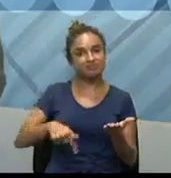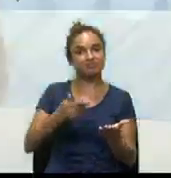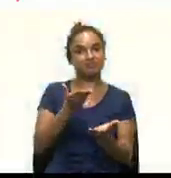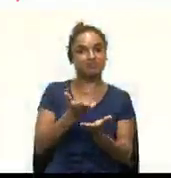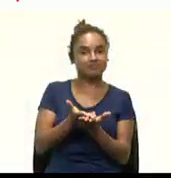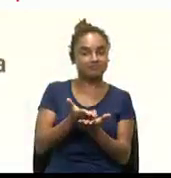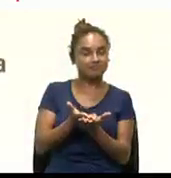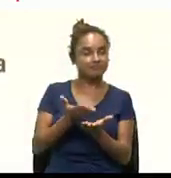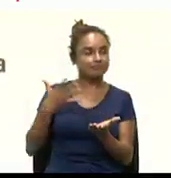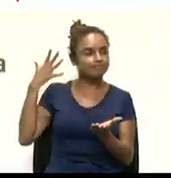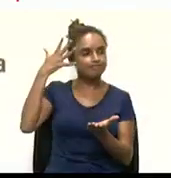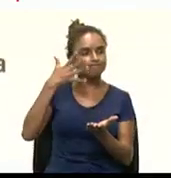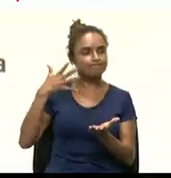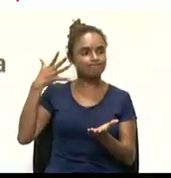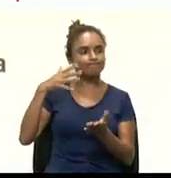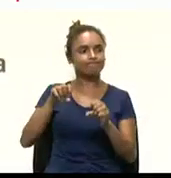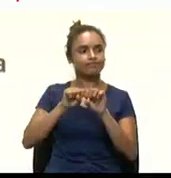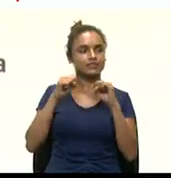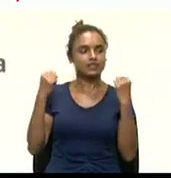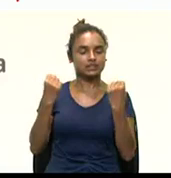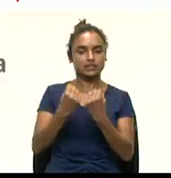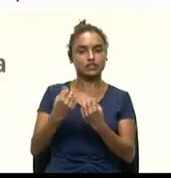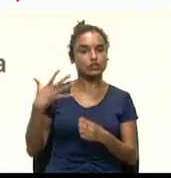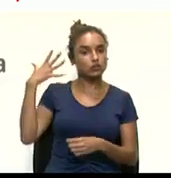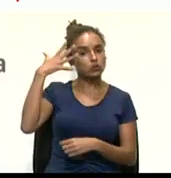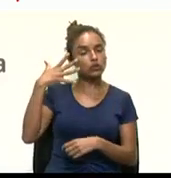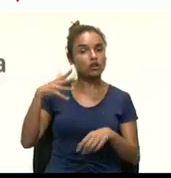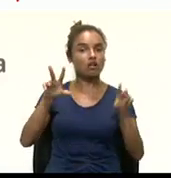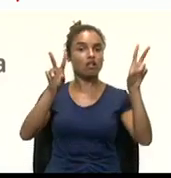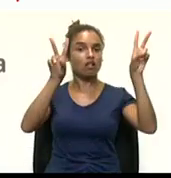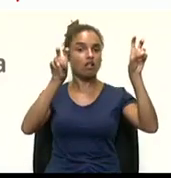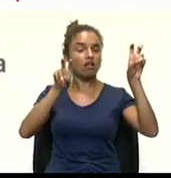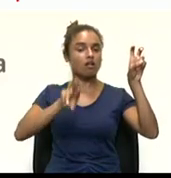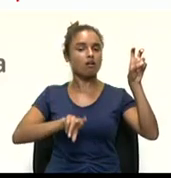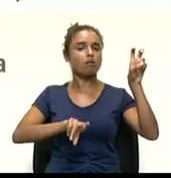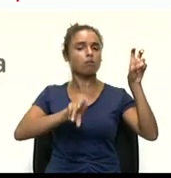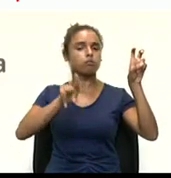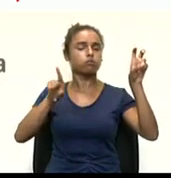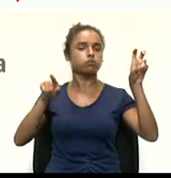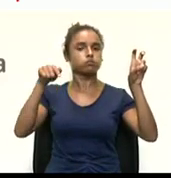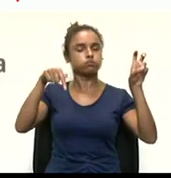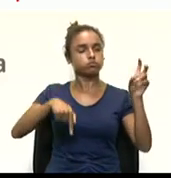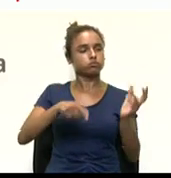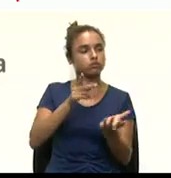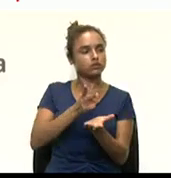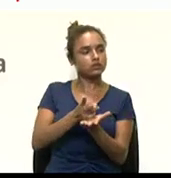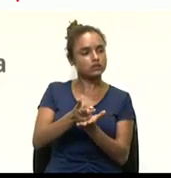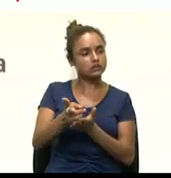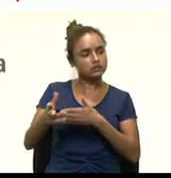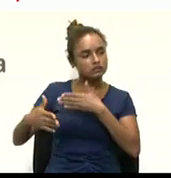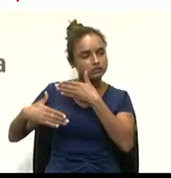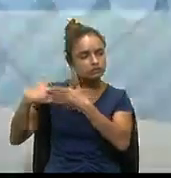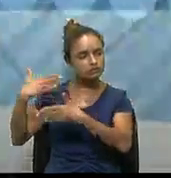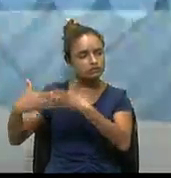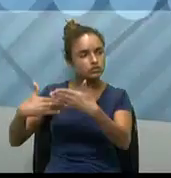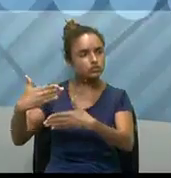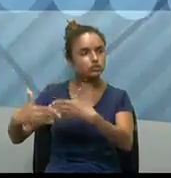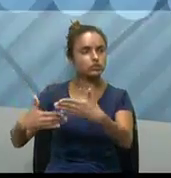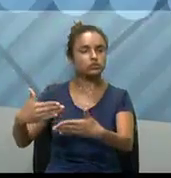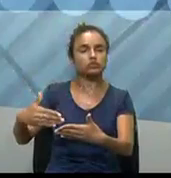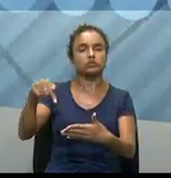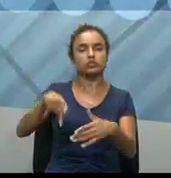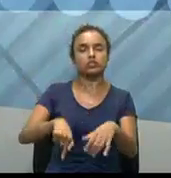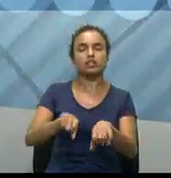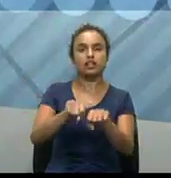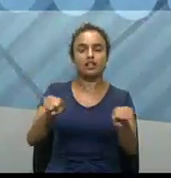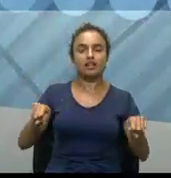seminário e com um tema bem diferente, dando continuidade da aula de Sistemas